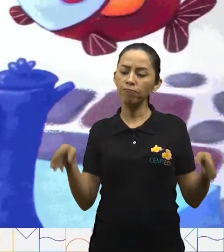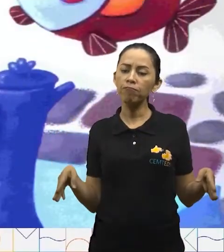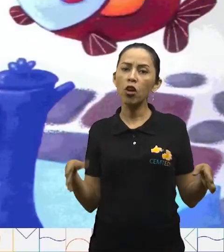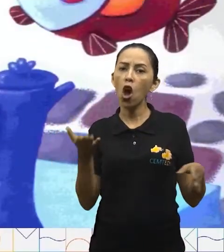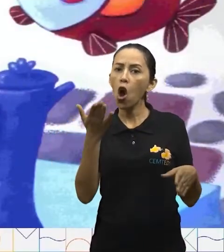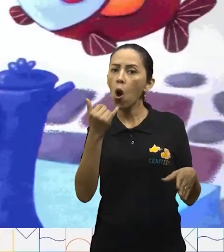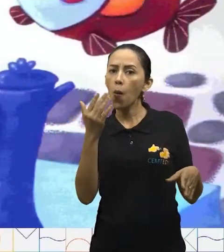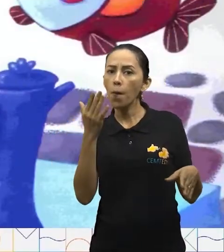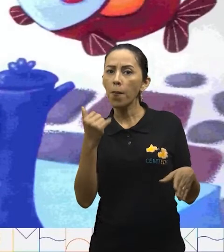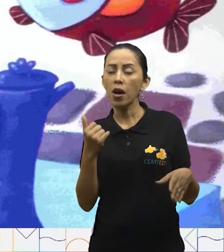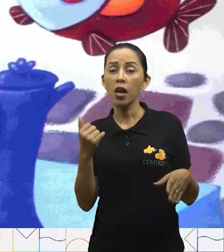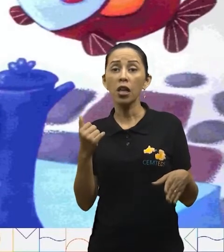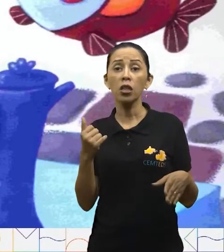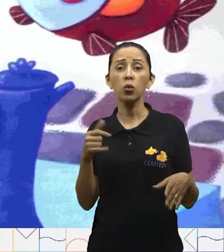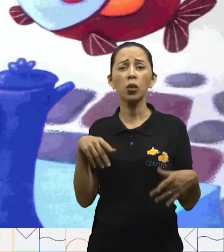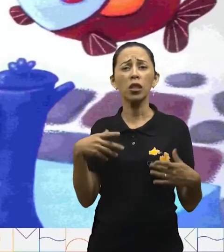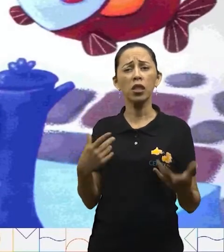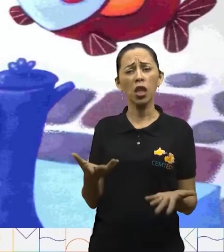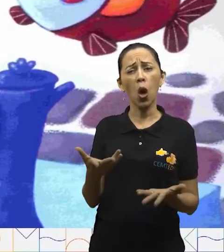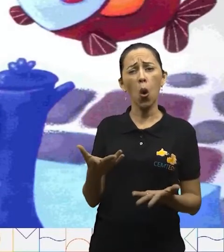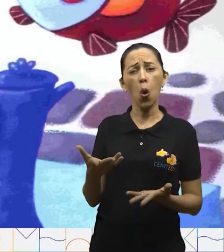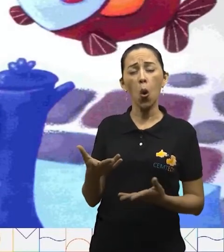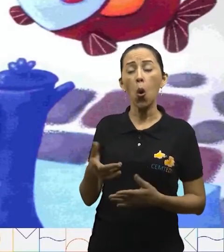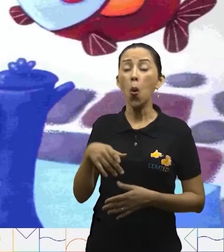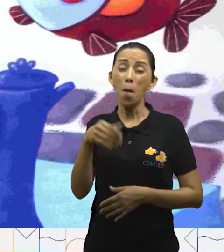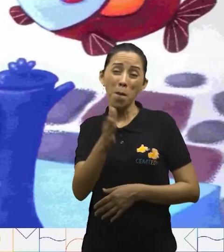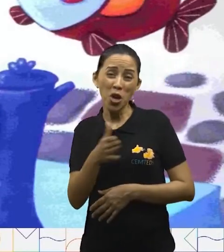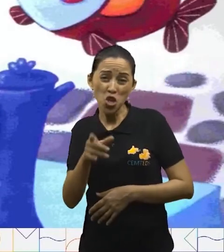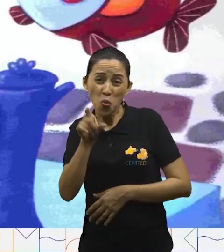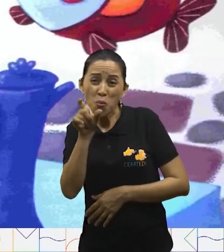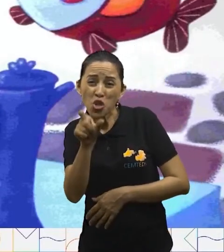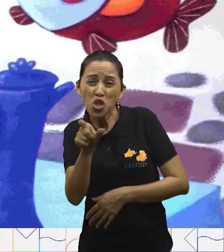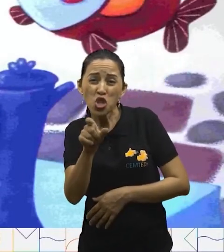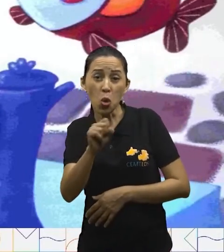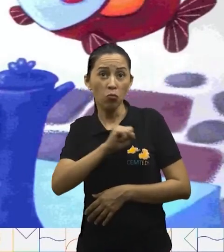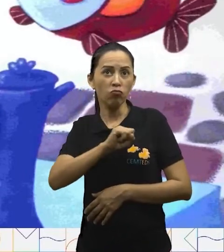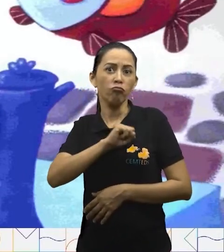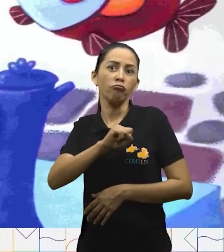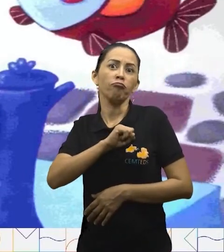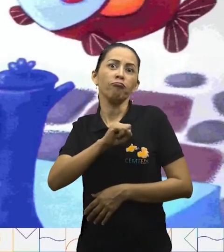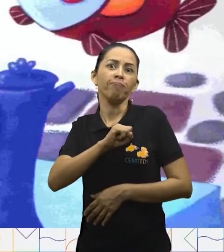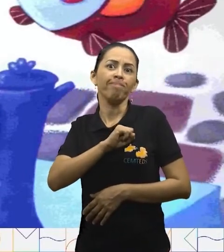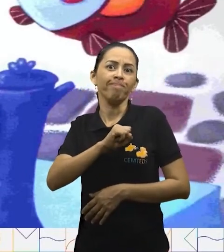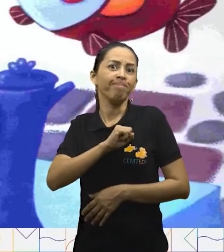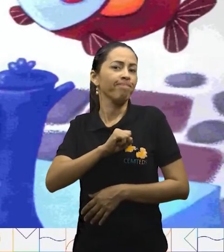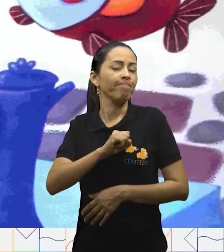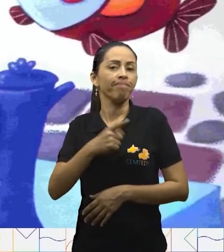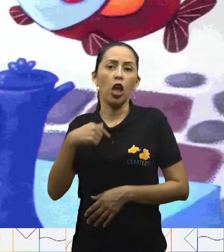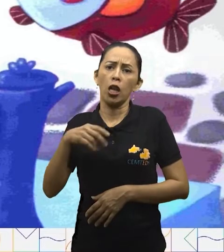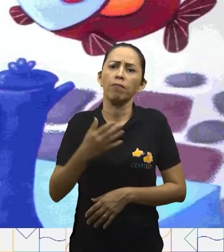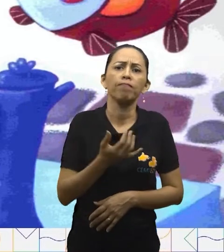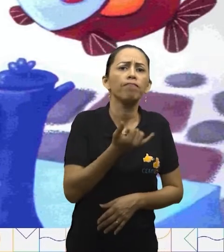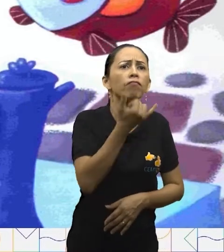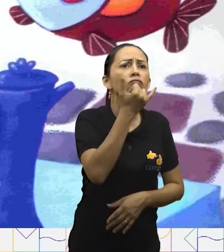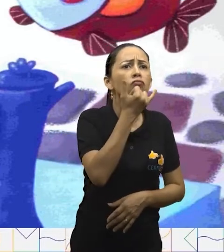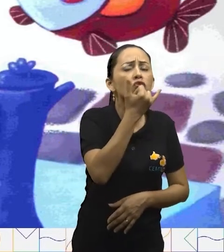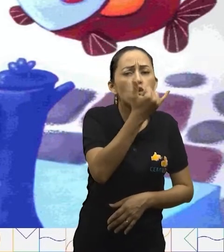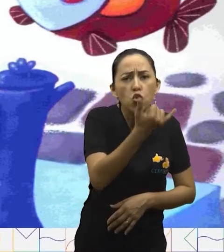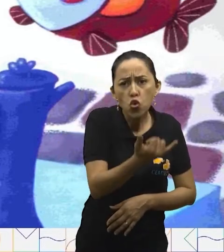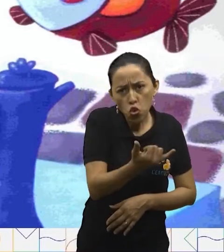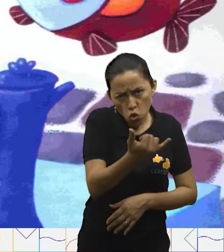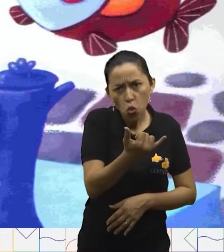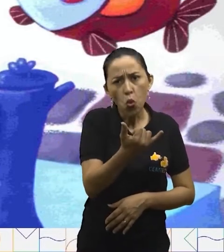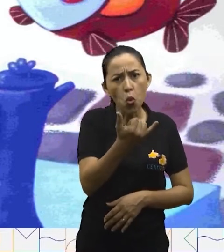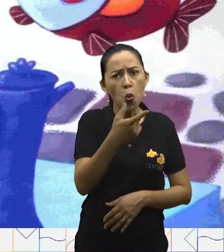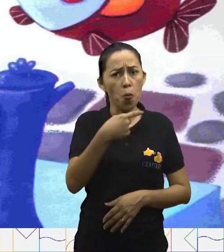Peixoto, com o coração batendo muito, adiantou-se. Desculpe, seu barão, eu